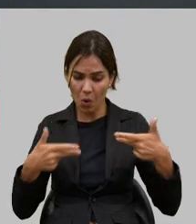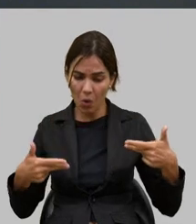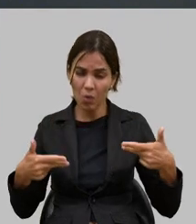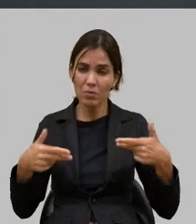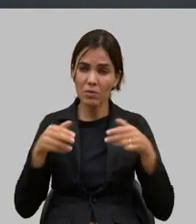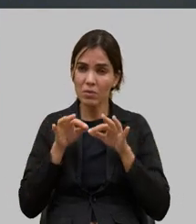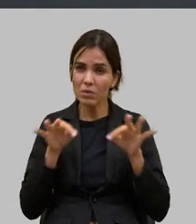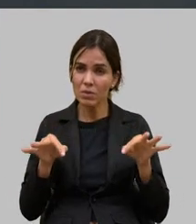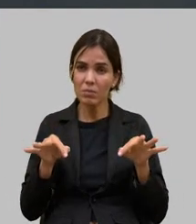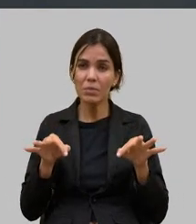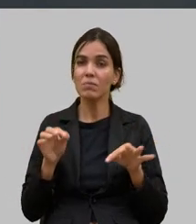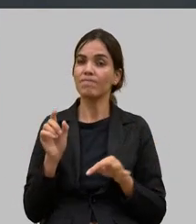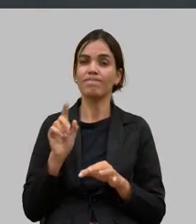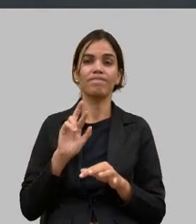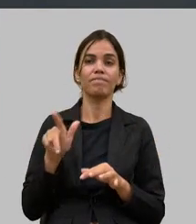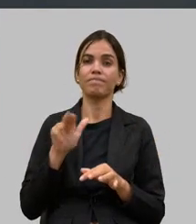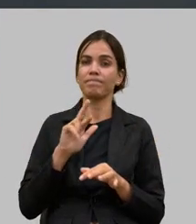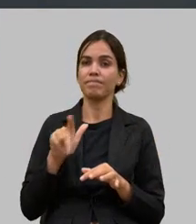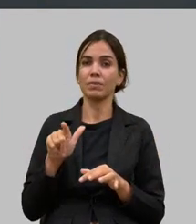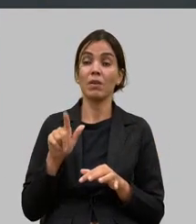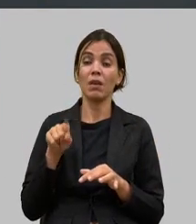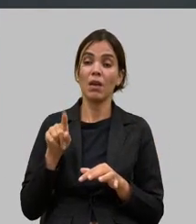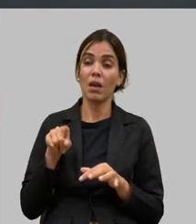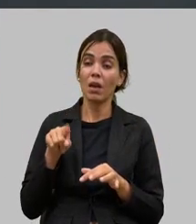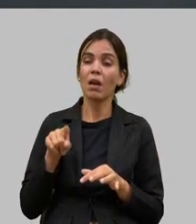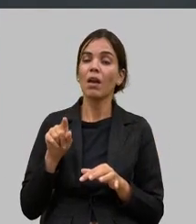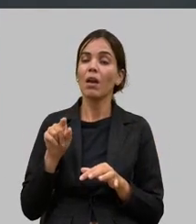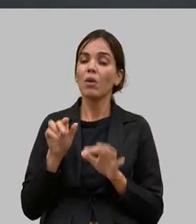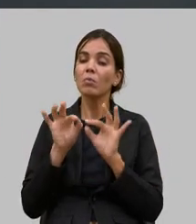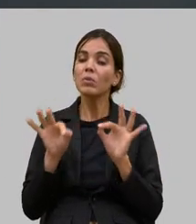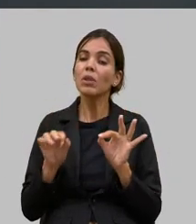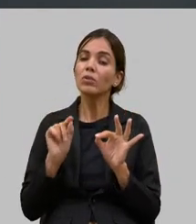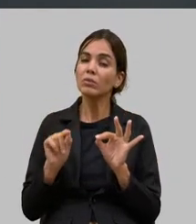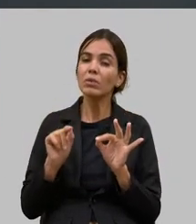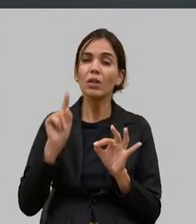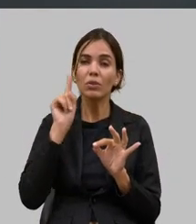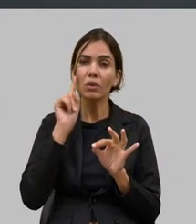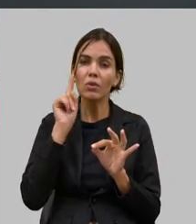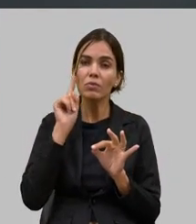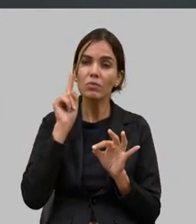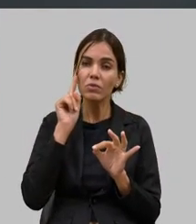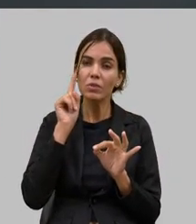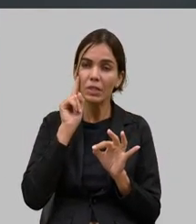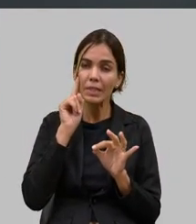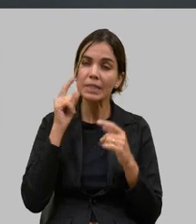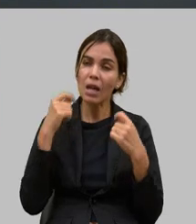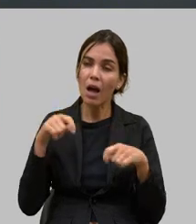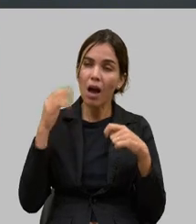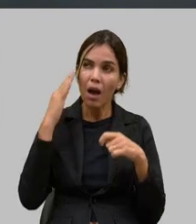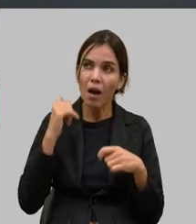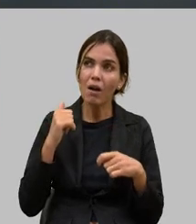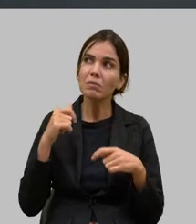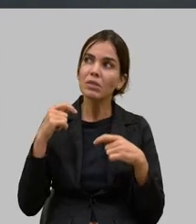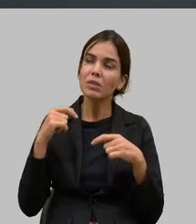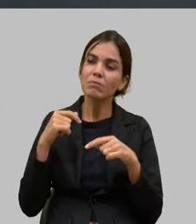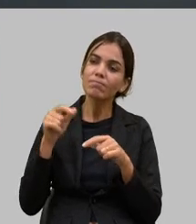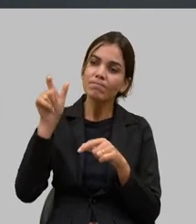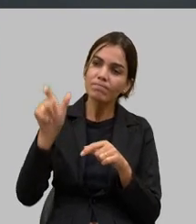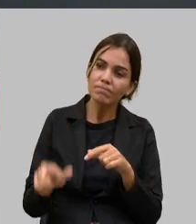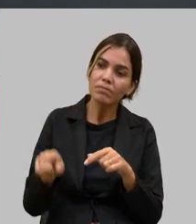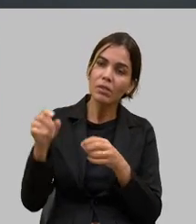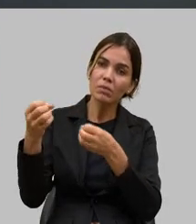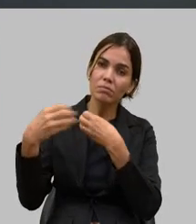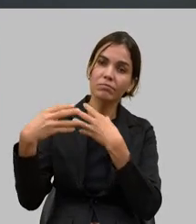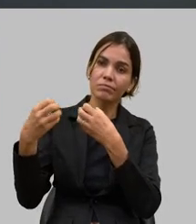saber que todos os dias você tem algo a aprender com qualquer pessoa e isso o senhor faz muito bem humildade seria uma palavra que eu poderia